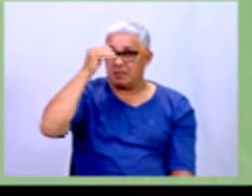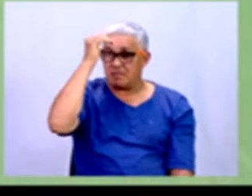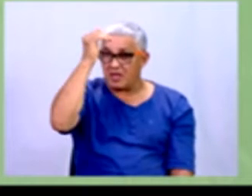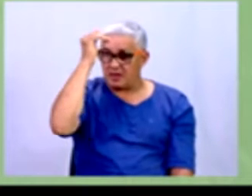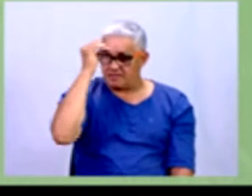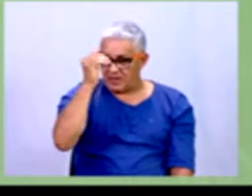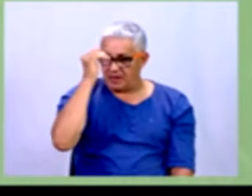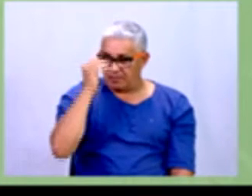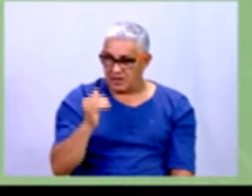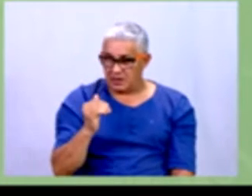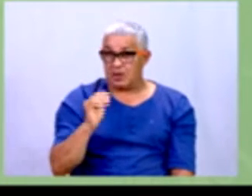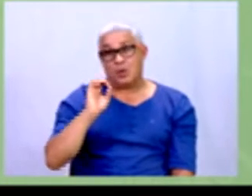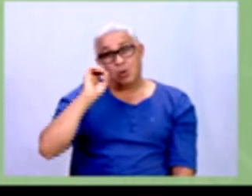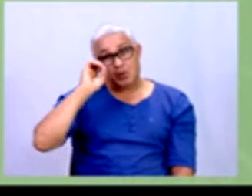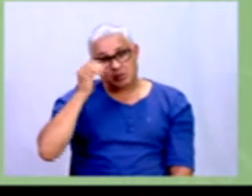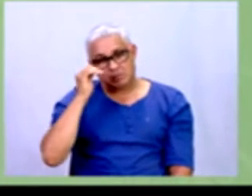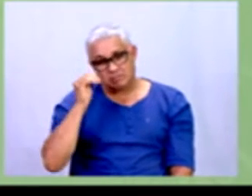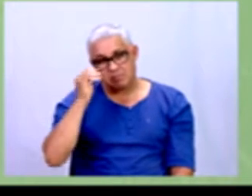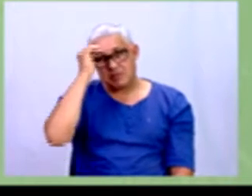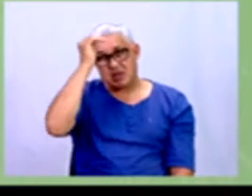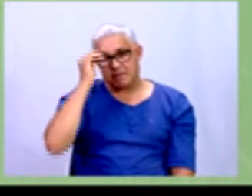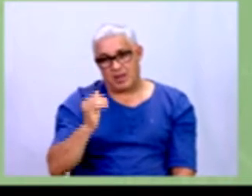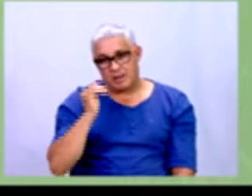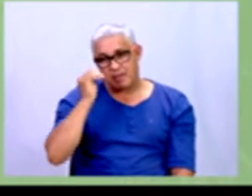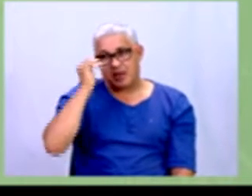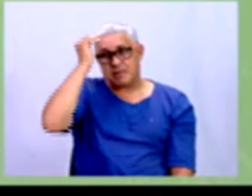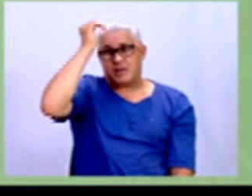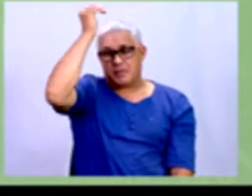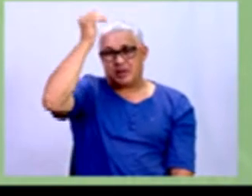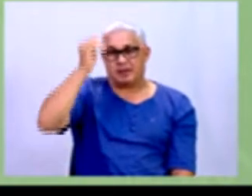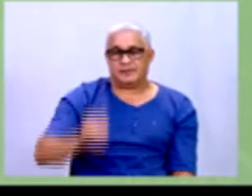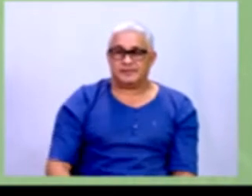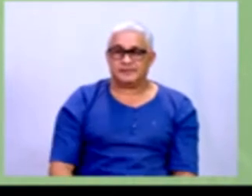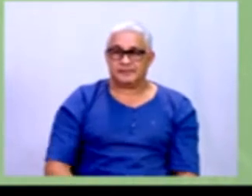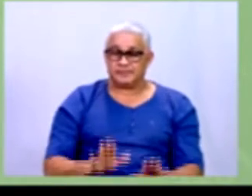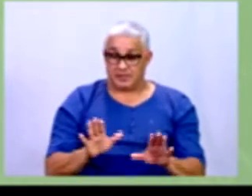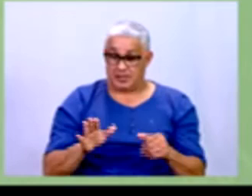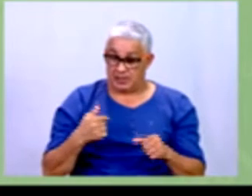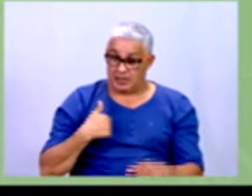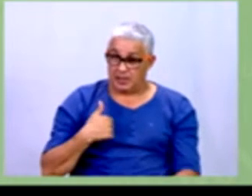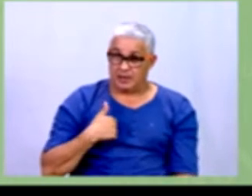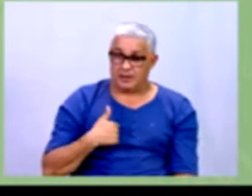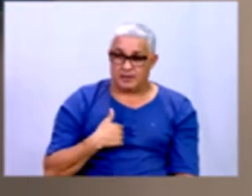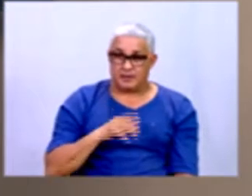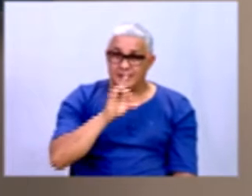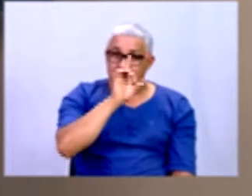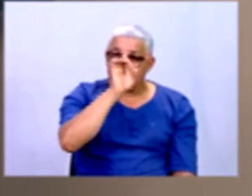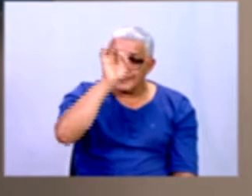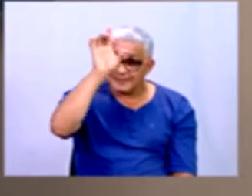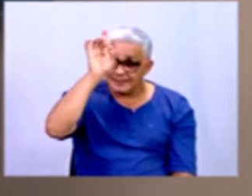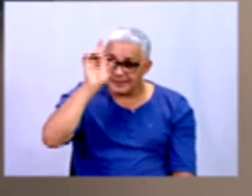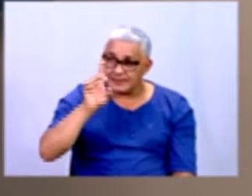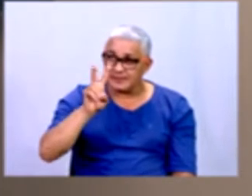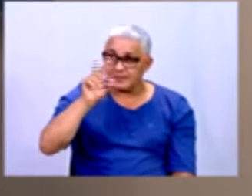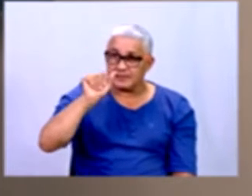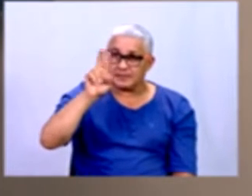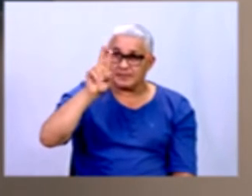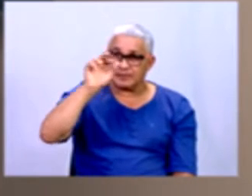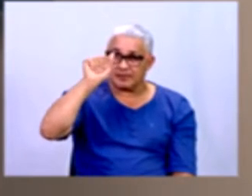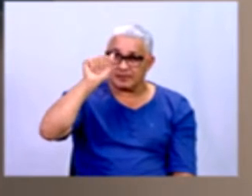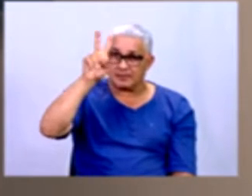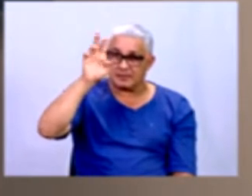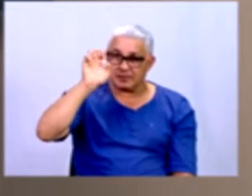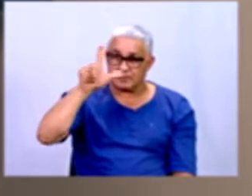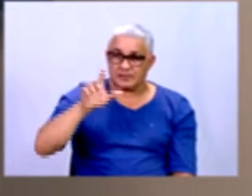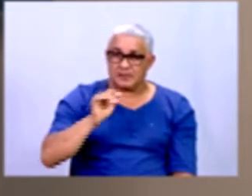crescentes de sua realização. Pessoal, eu vou... Em cada variável dessa agora, a gente vai